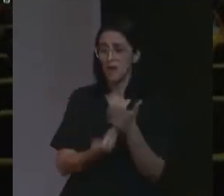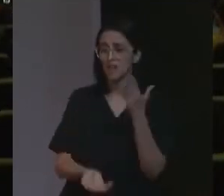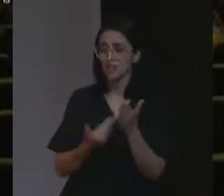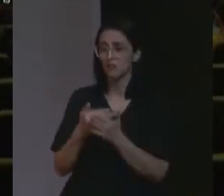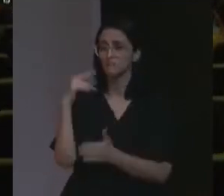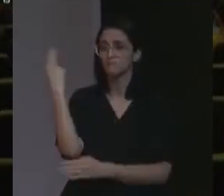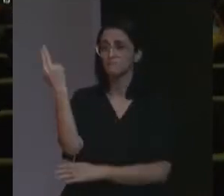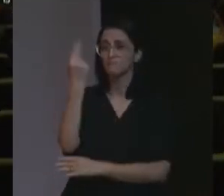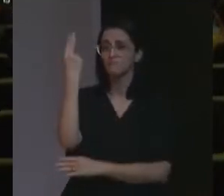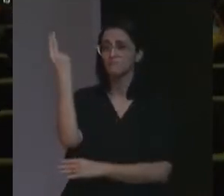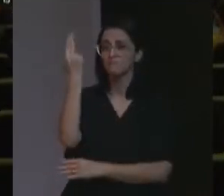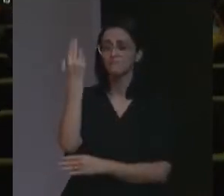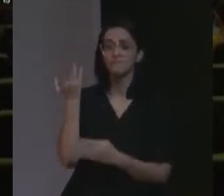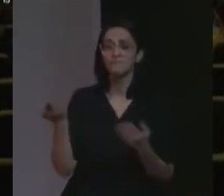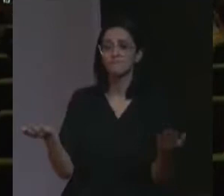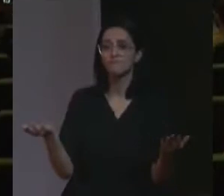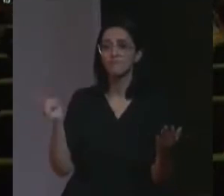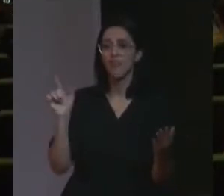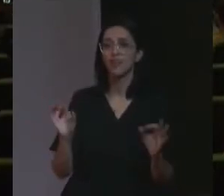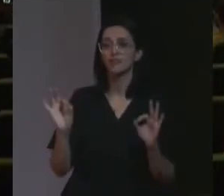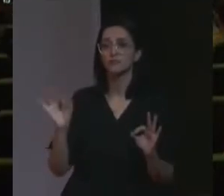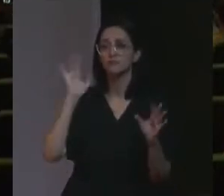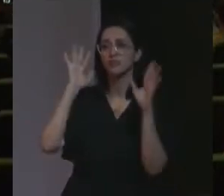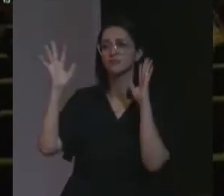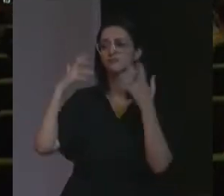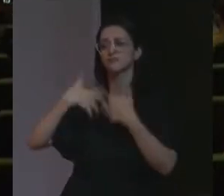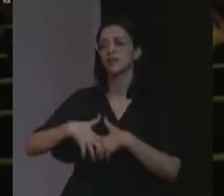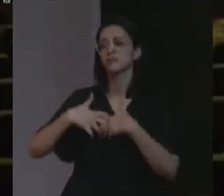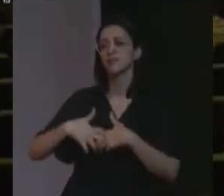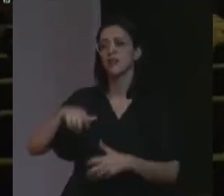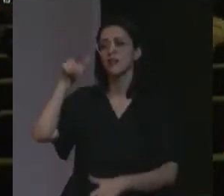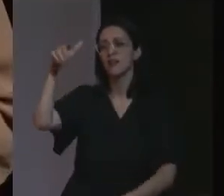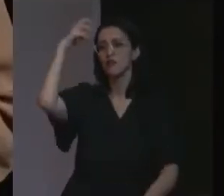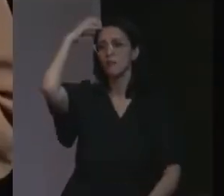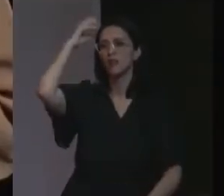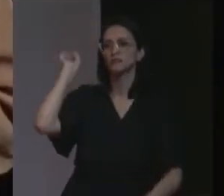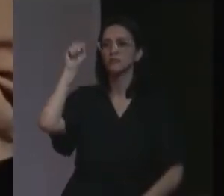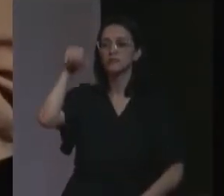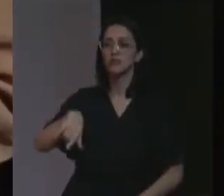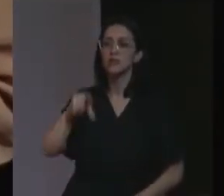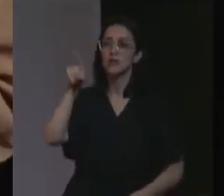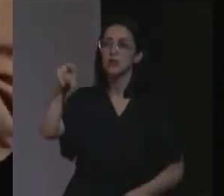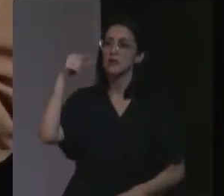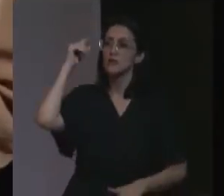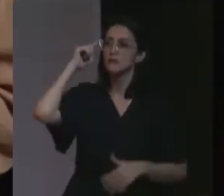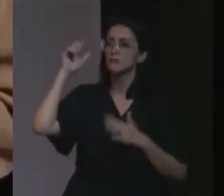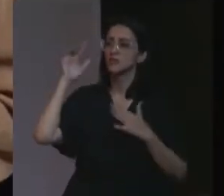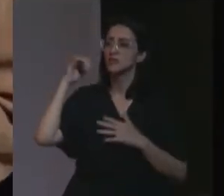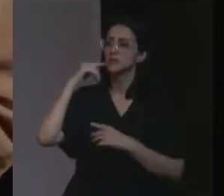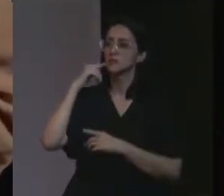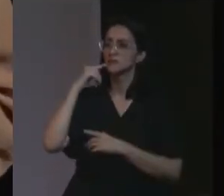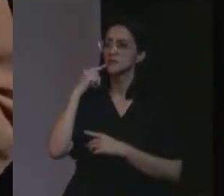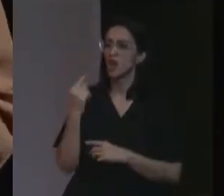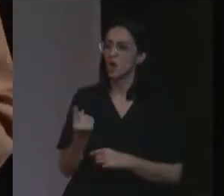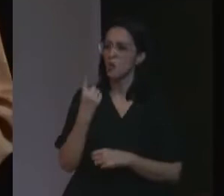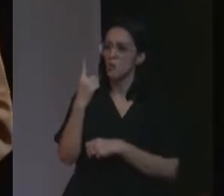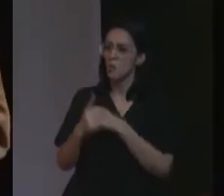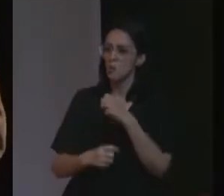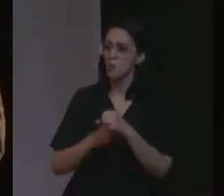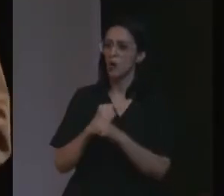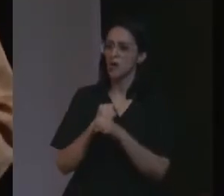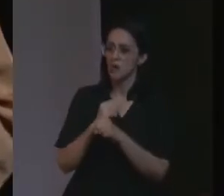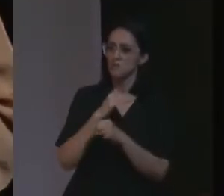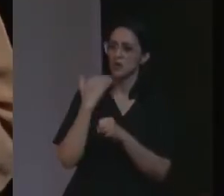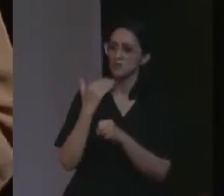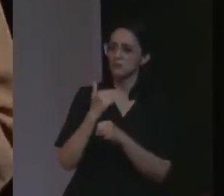não volta. E é isso que a gente tem que pensar. Ele é culpado. E se fosse colocar um ano por cada